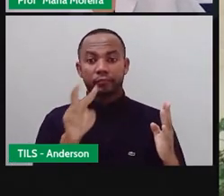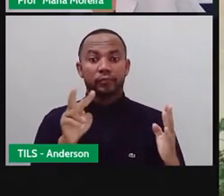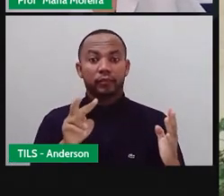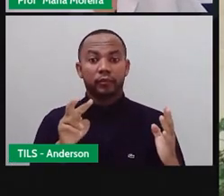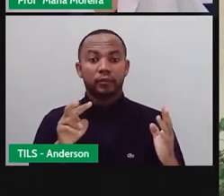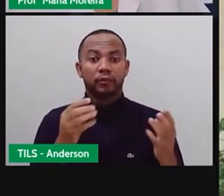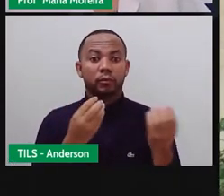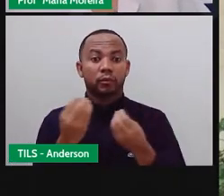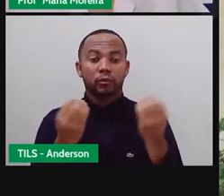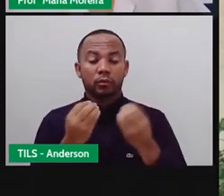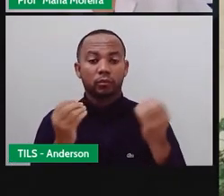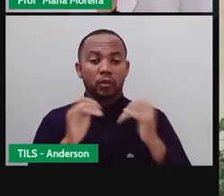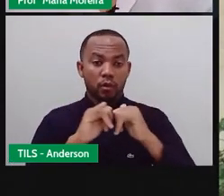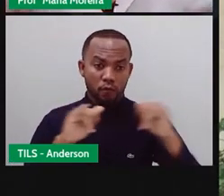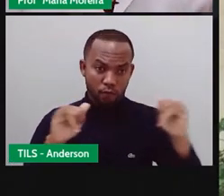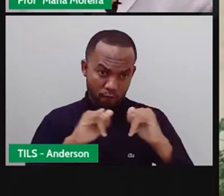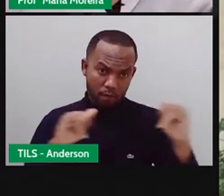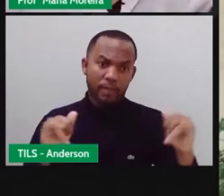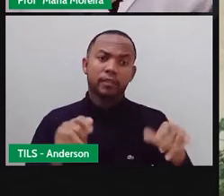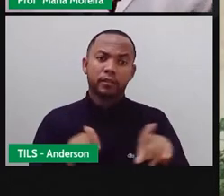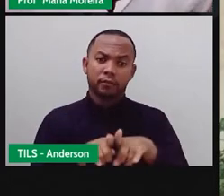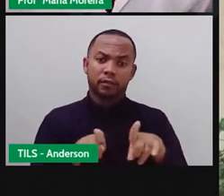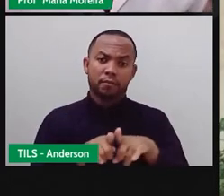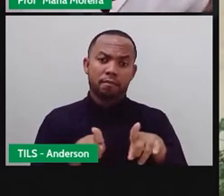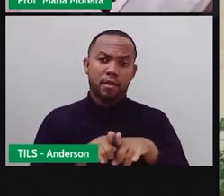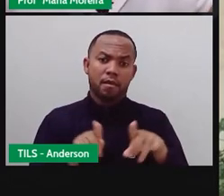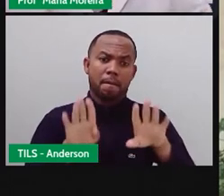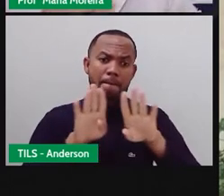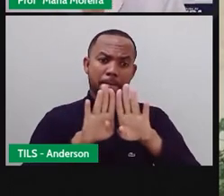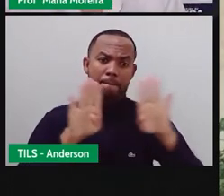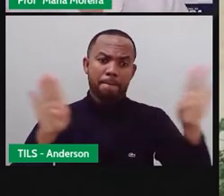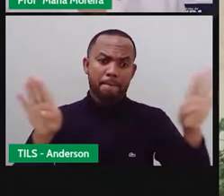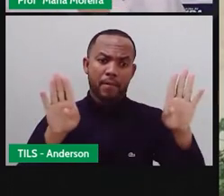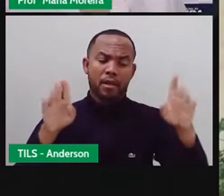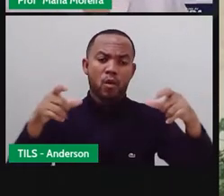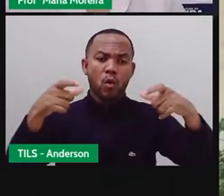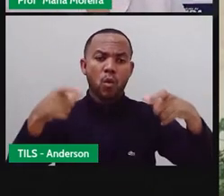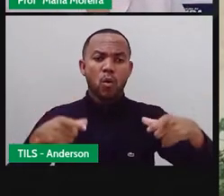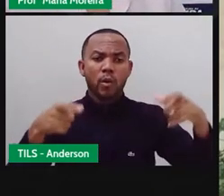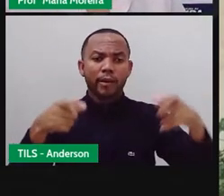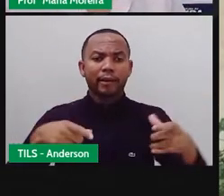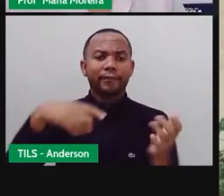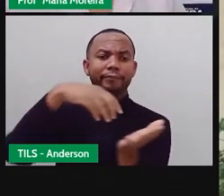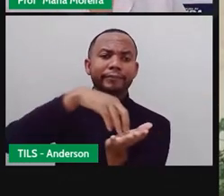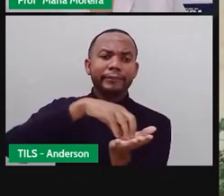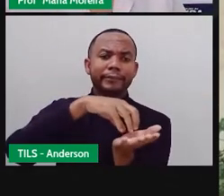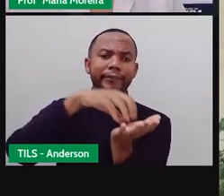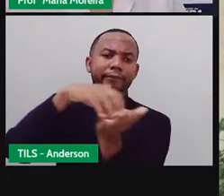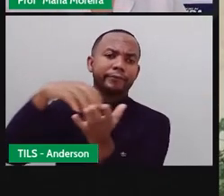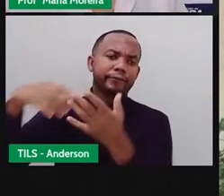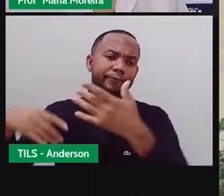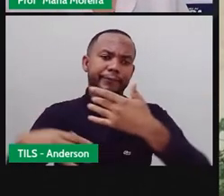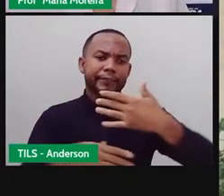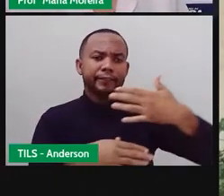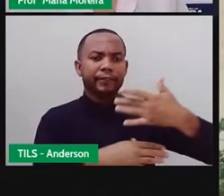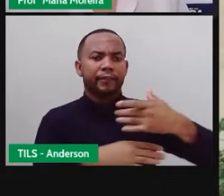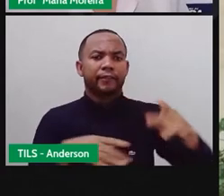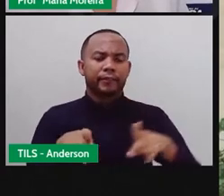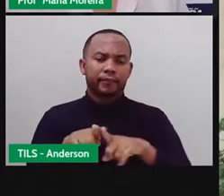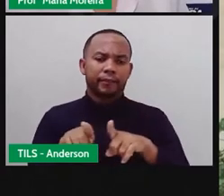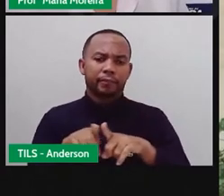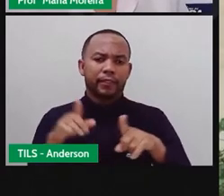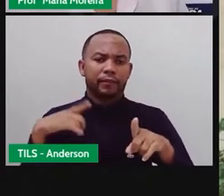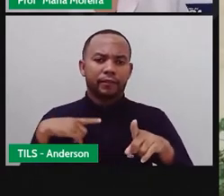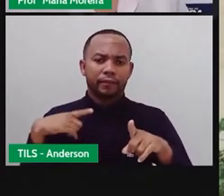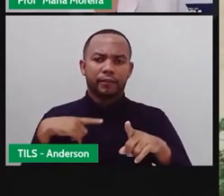faixa. No entanto, maior, mais robusta, que ficam em pontos estratégicos da nossa cidade. Então, aqui a gente